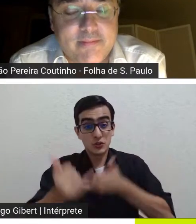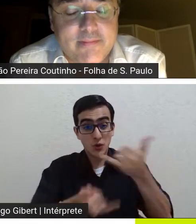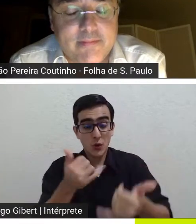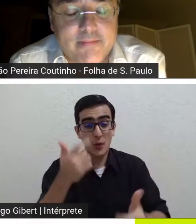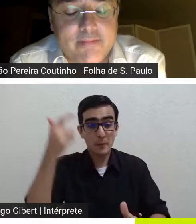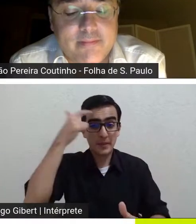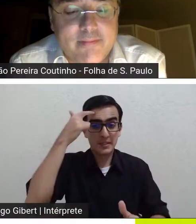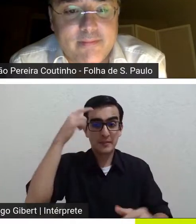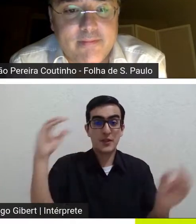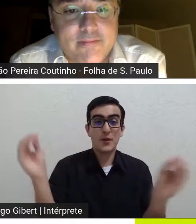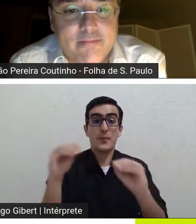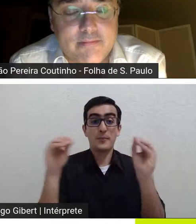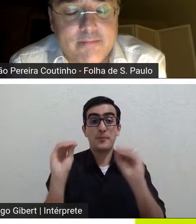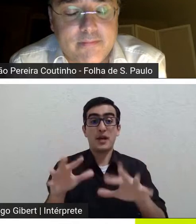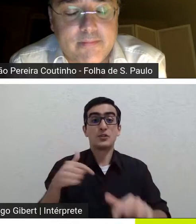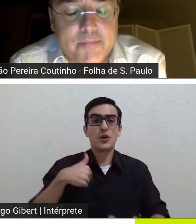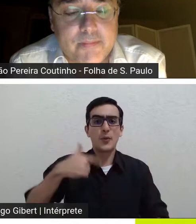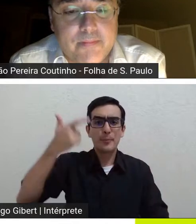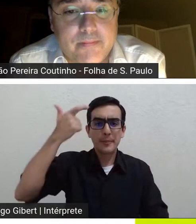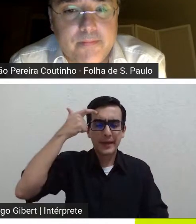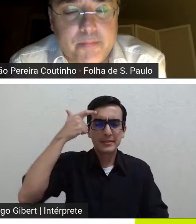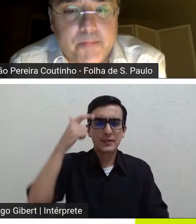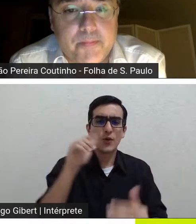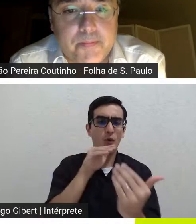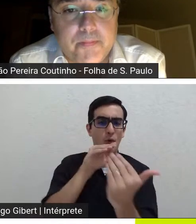também eu tinha pensado não é?